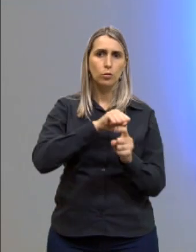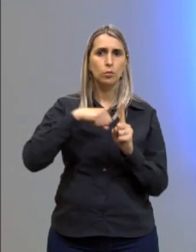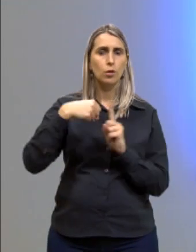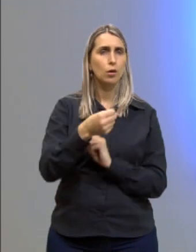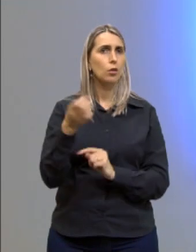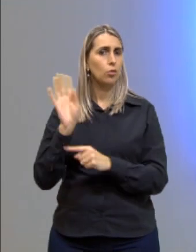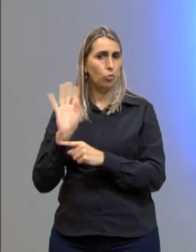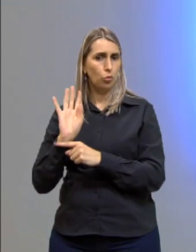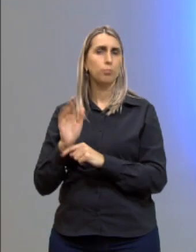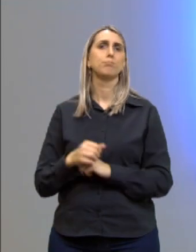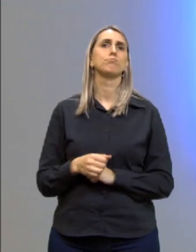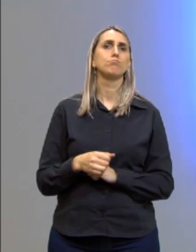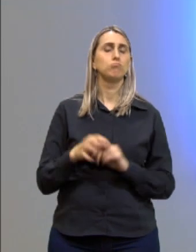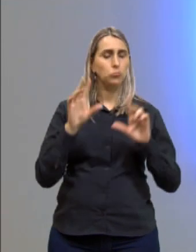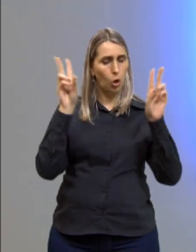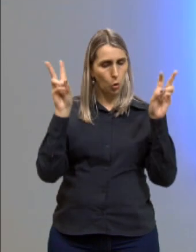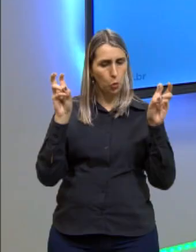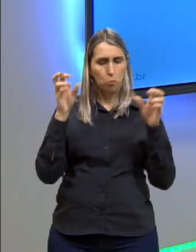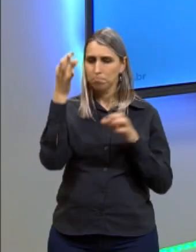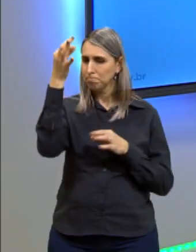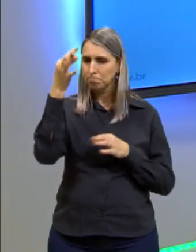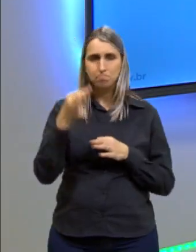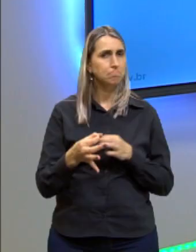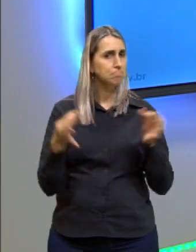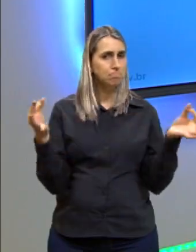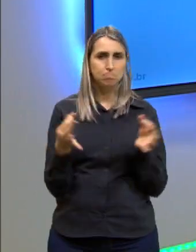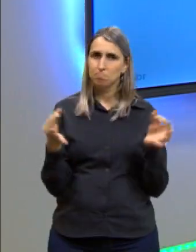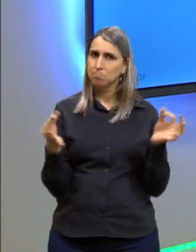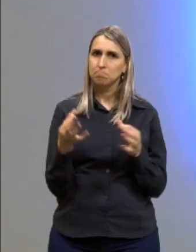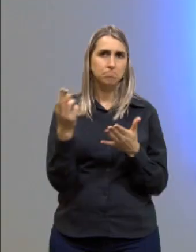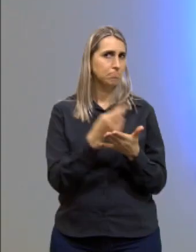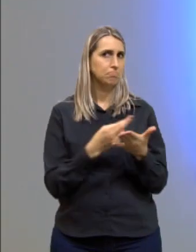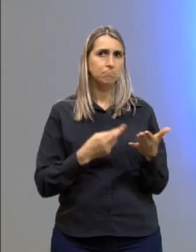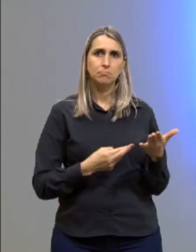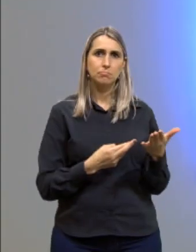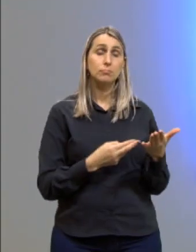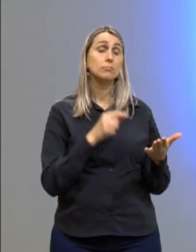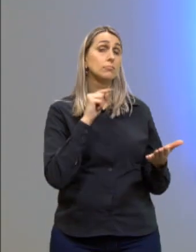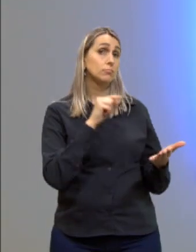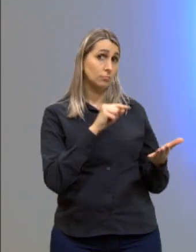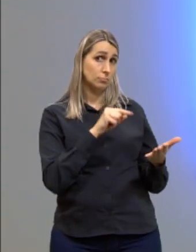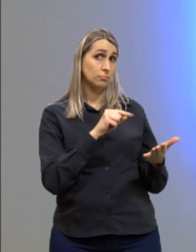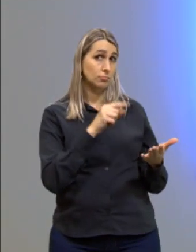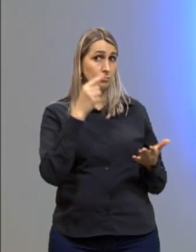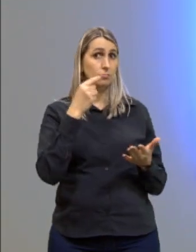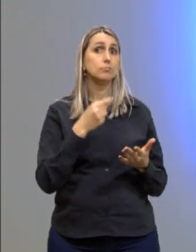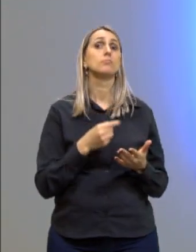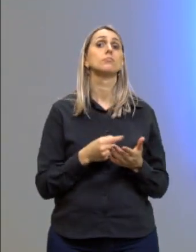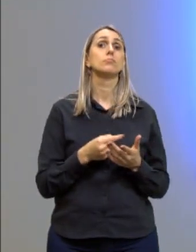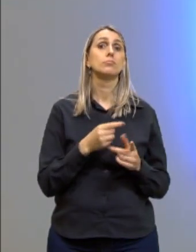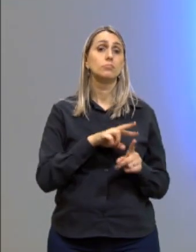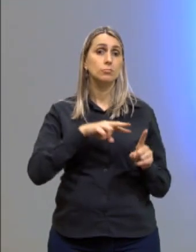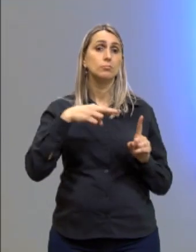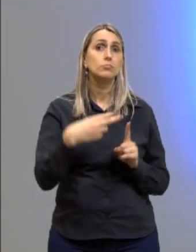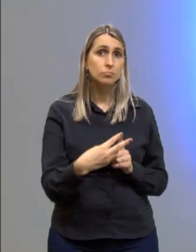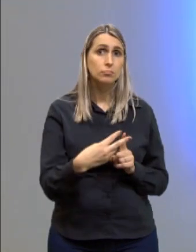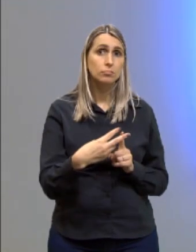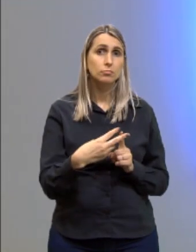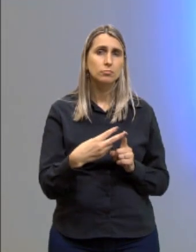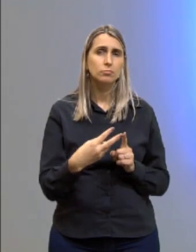tema. Perfeito. Perfeito essa redação aqui. Nesse viés, vírgula, a